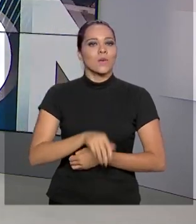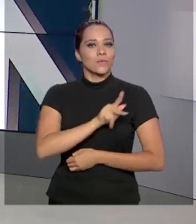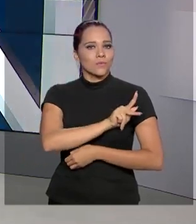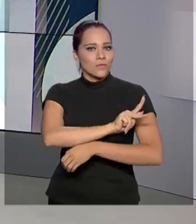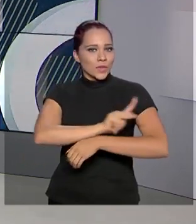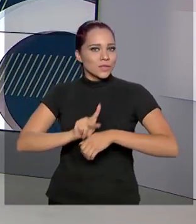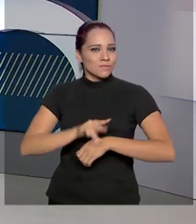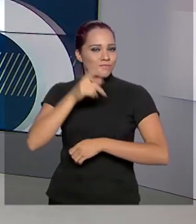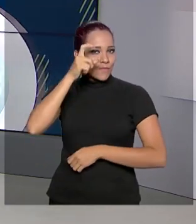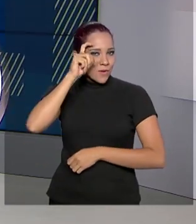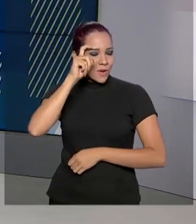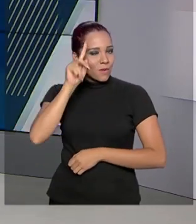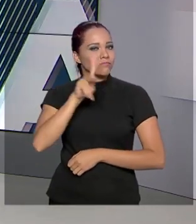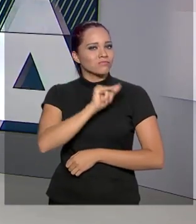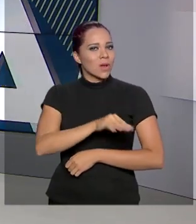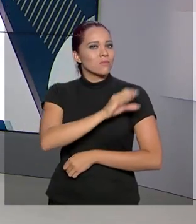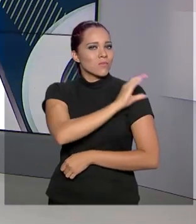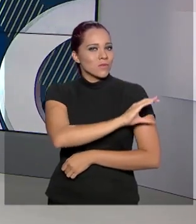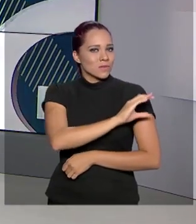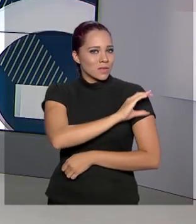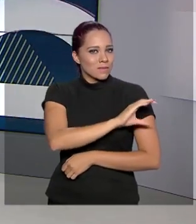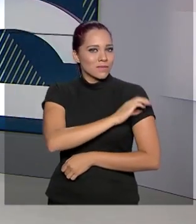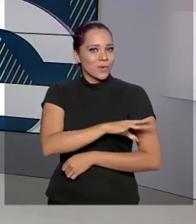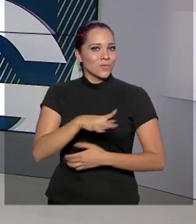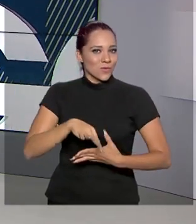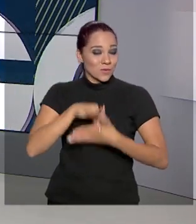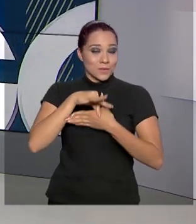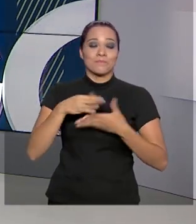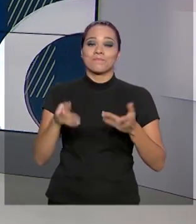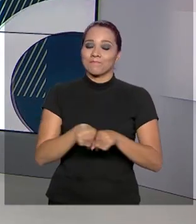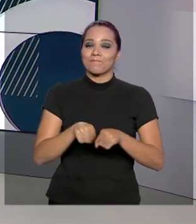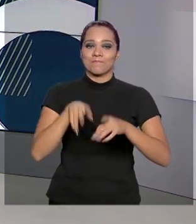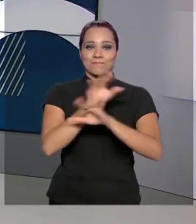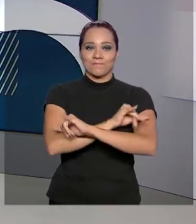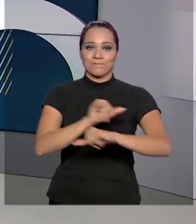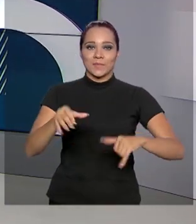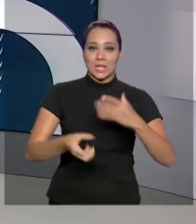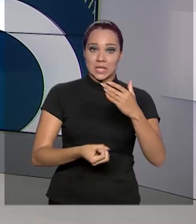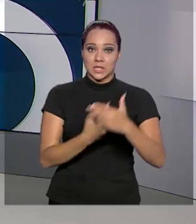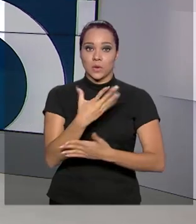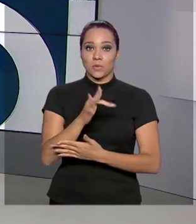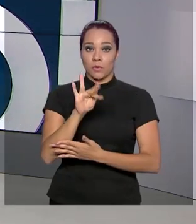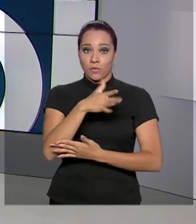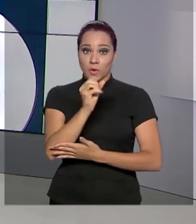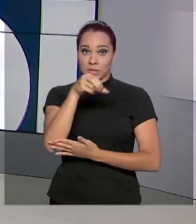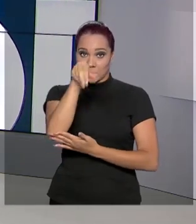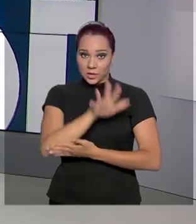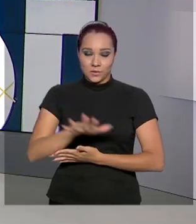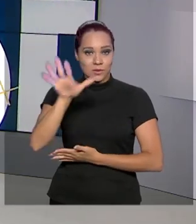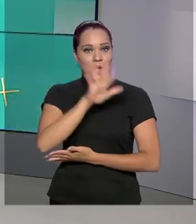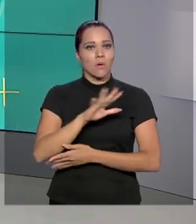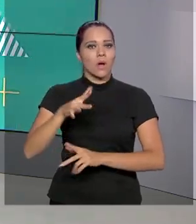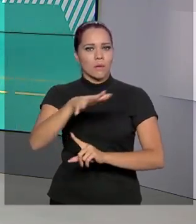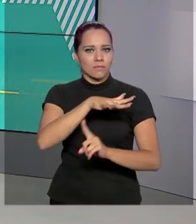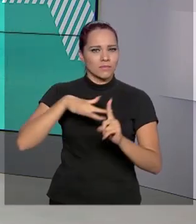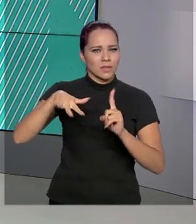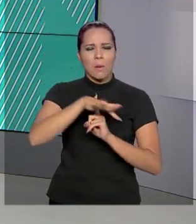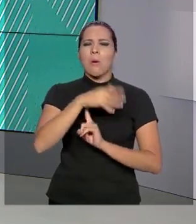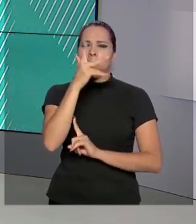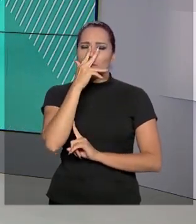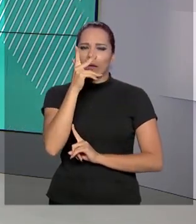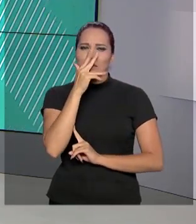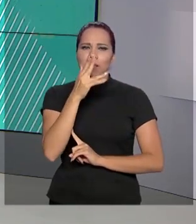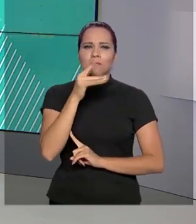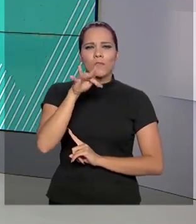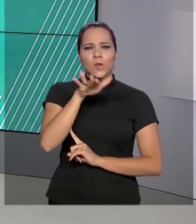Mourão será o coordenador do Conselho. Também foi anunciada a criação de uma Força Nacional Ambiental, semelhante à Força Nacional